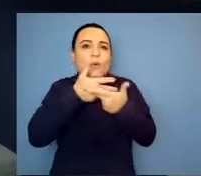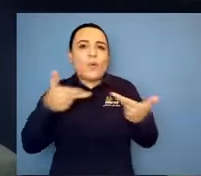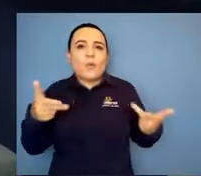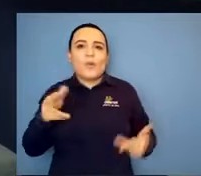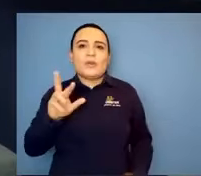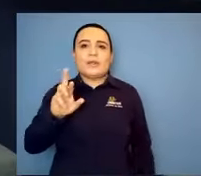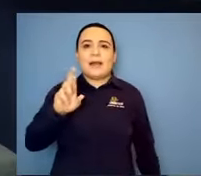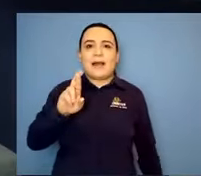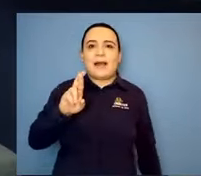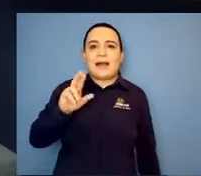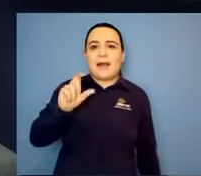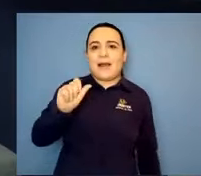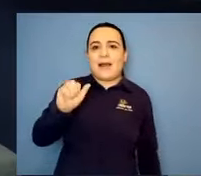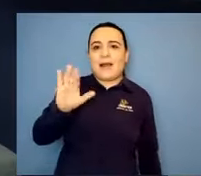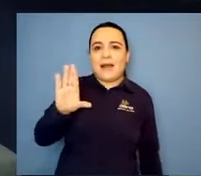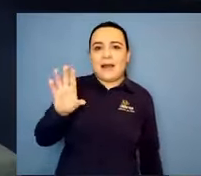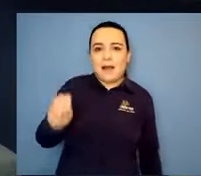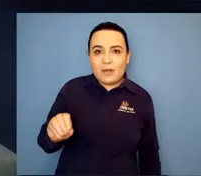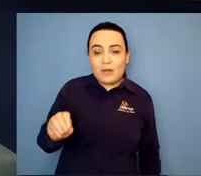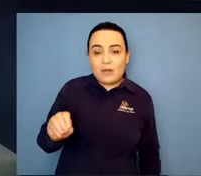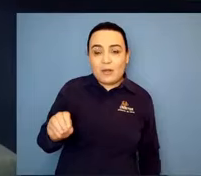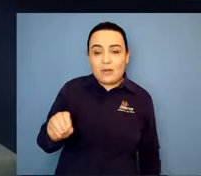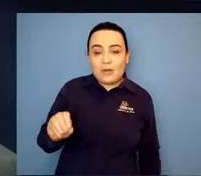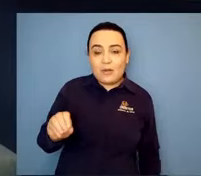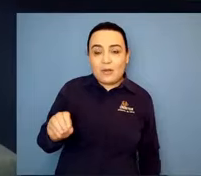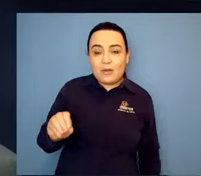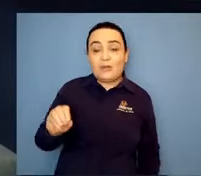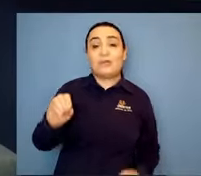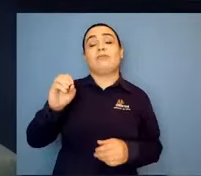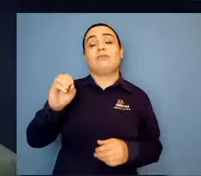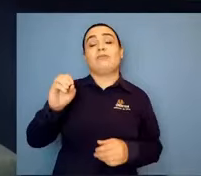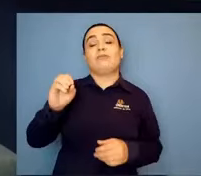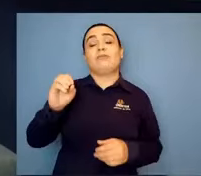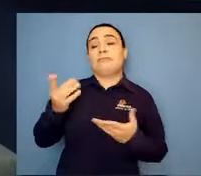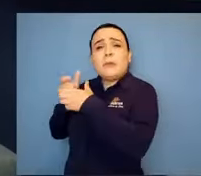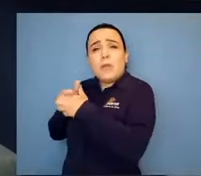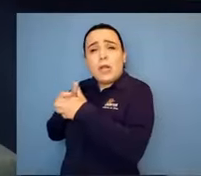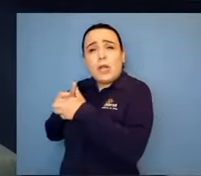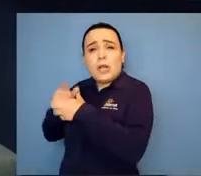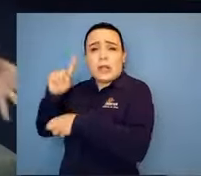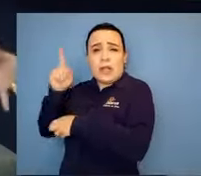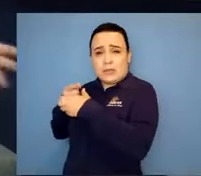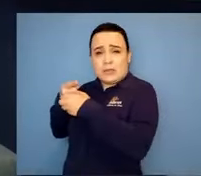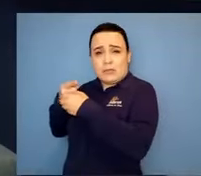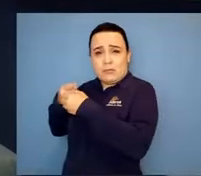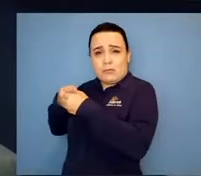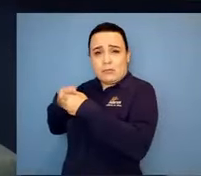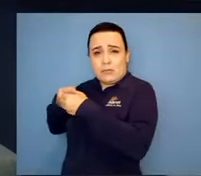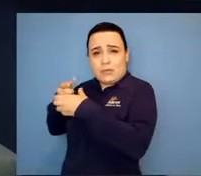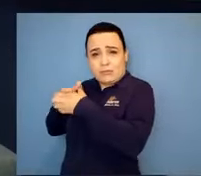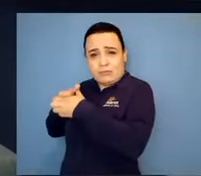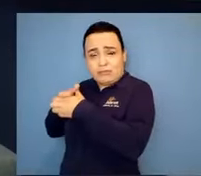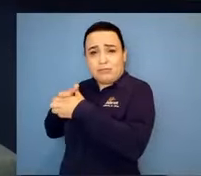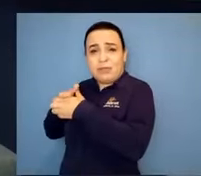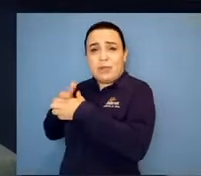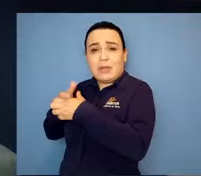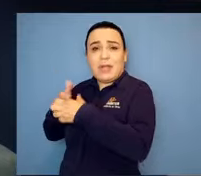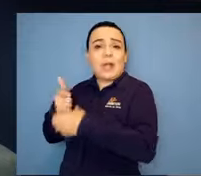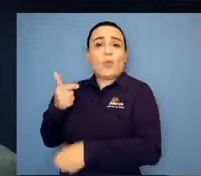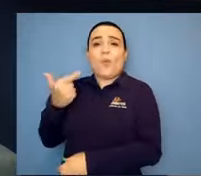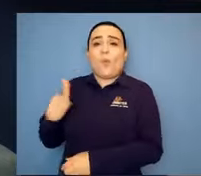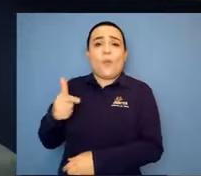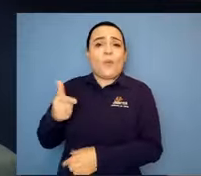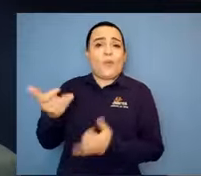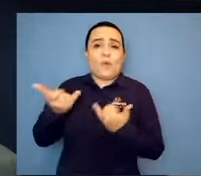cidade menor não teria. Sim, com certeza. Porém, professora, mesmo morando em Curitiba, né,